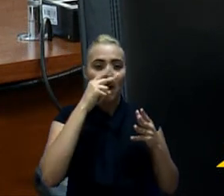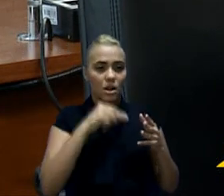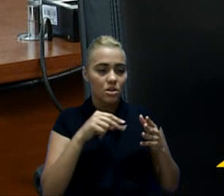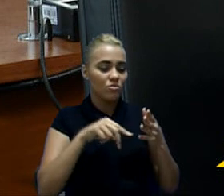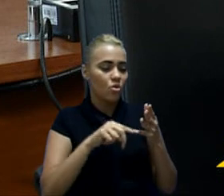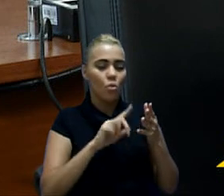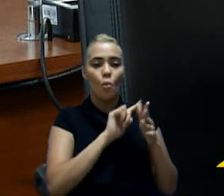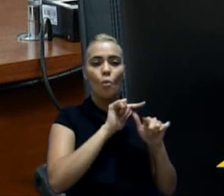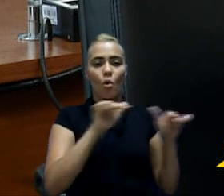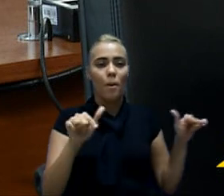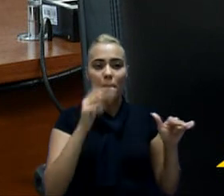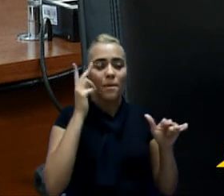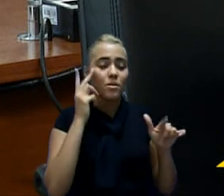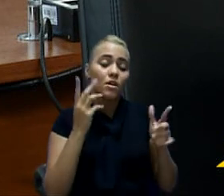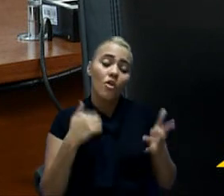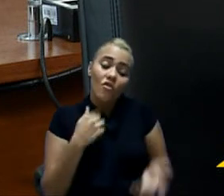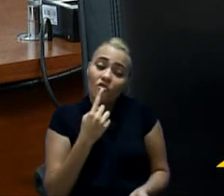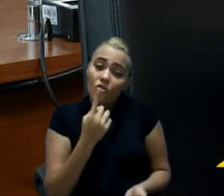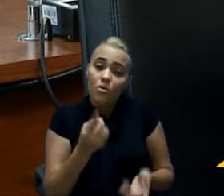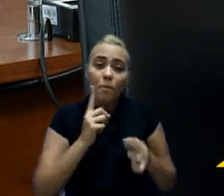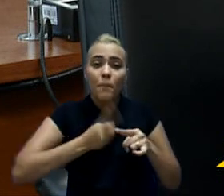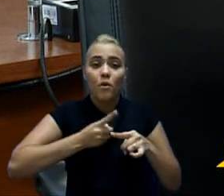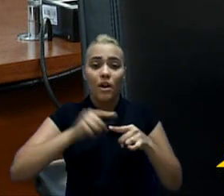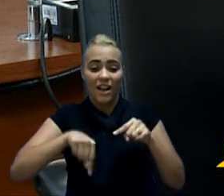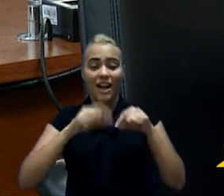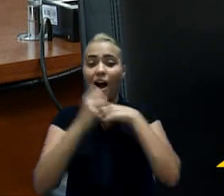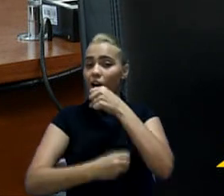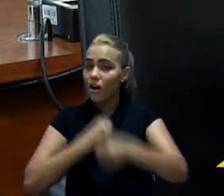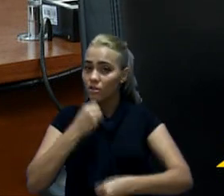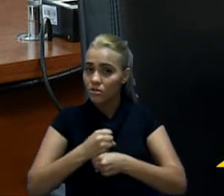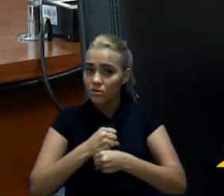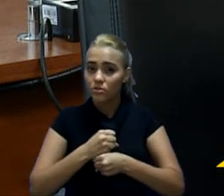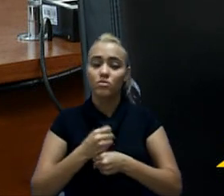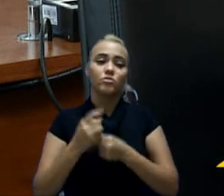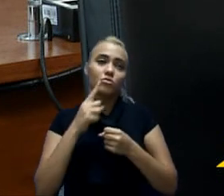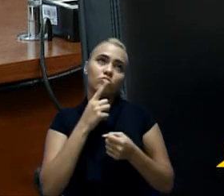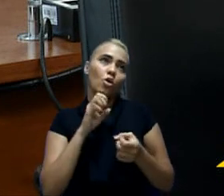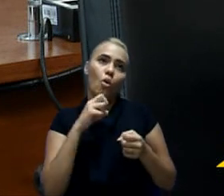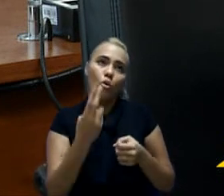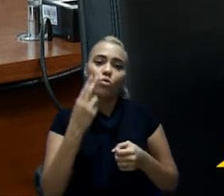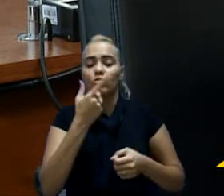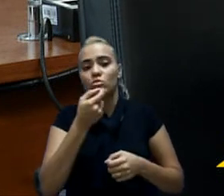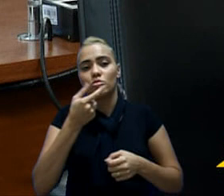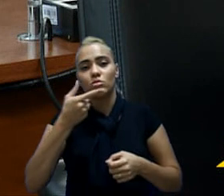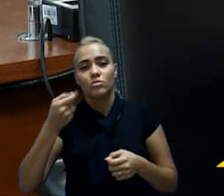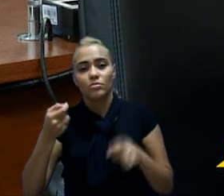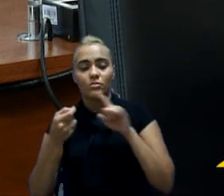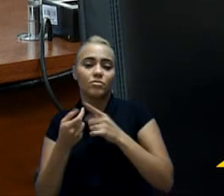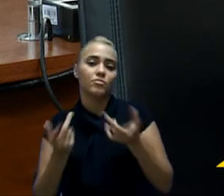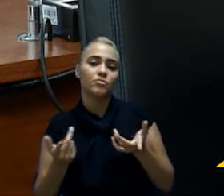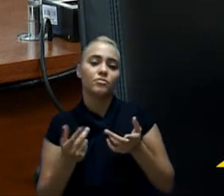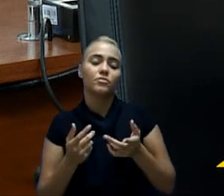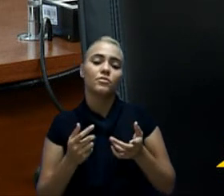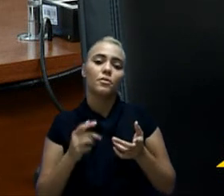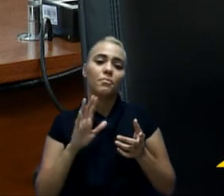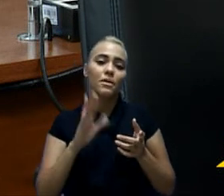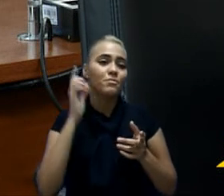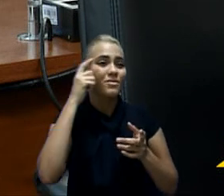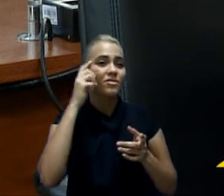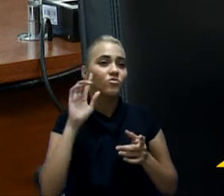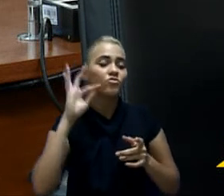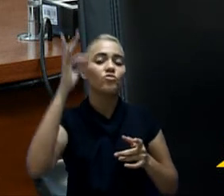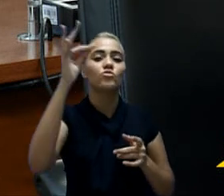vago. Eu digo isso a partir deste ano, colocando ou 2020, mas pensando em